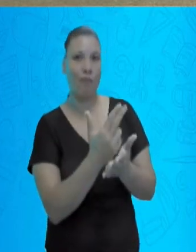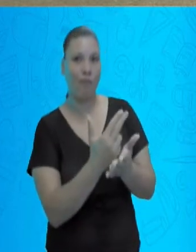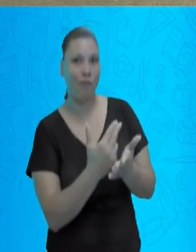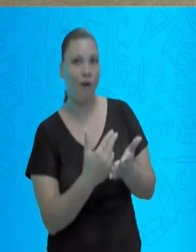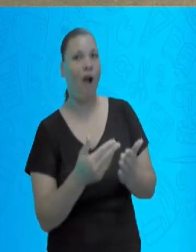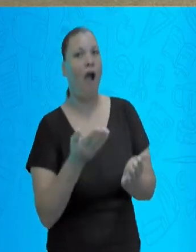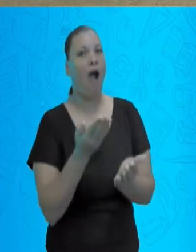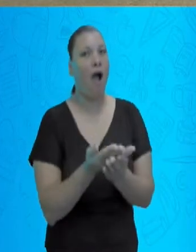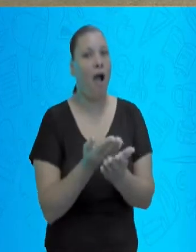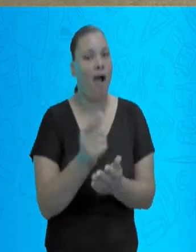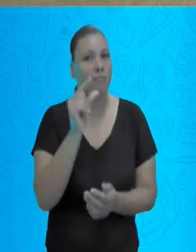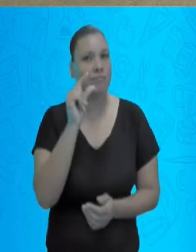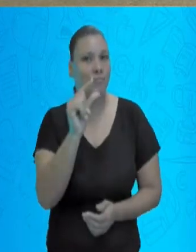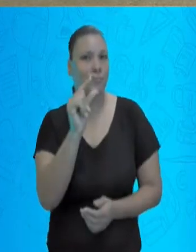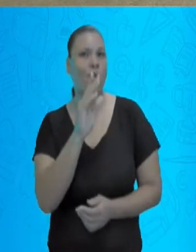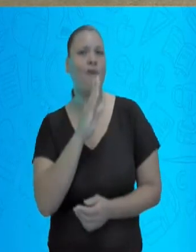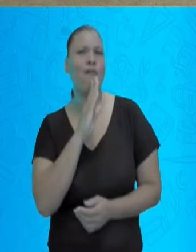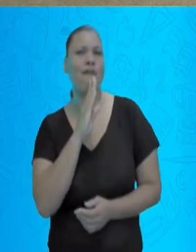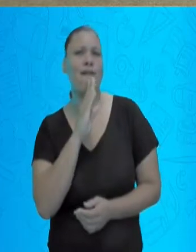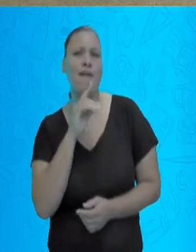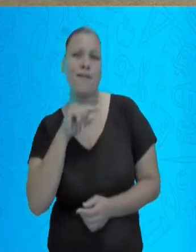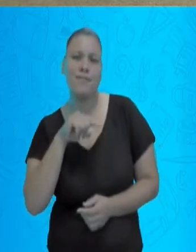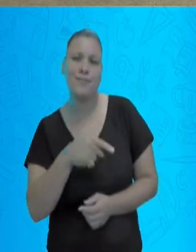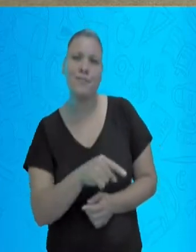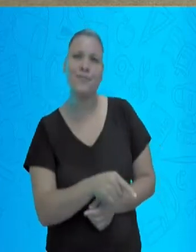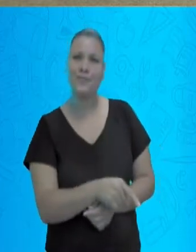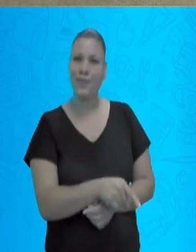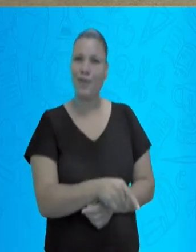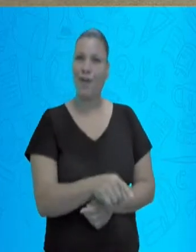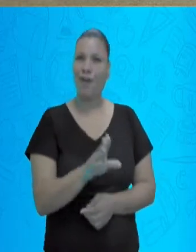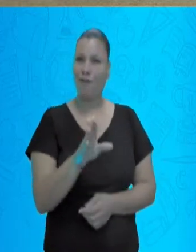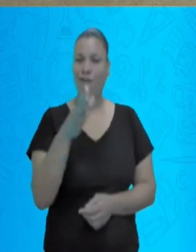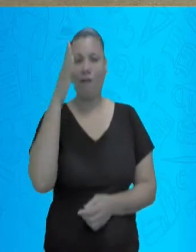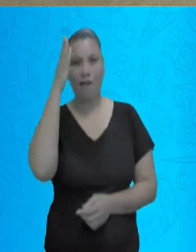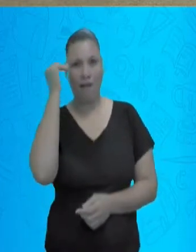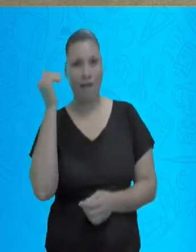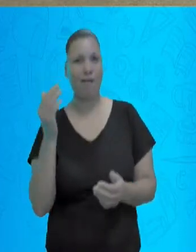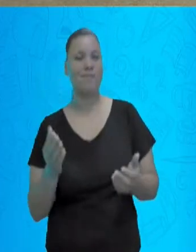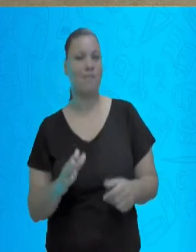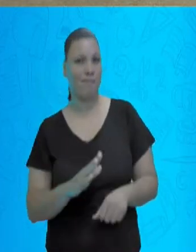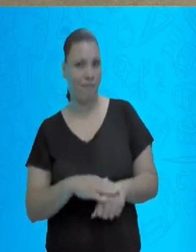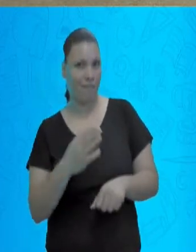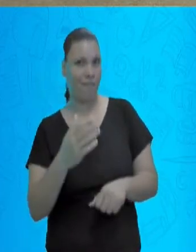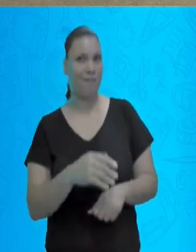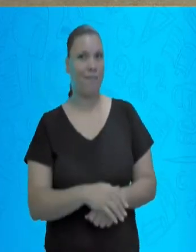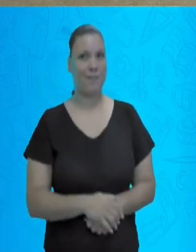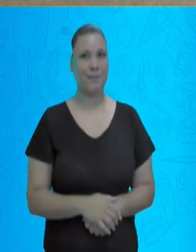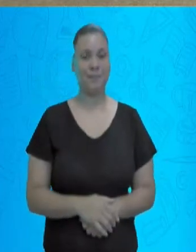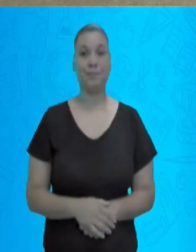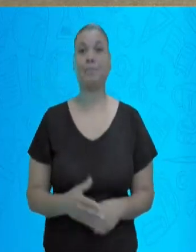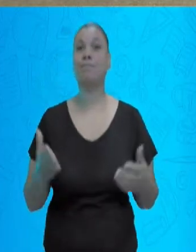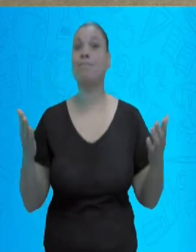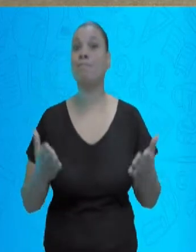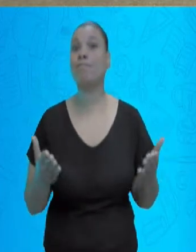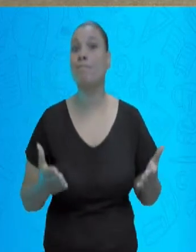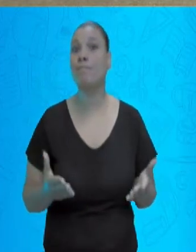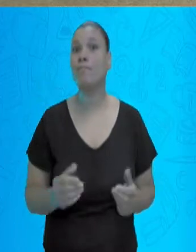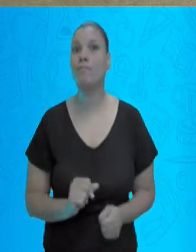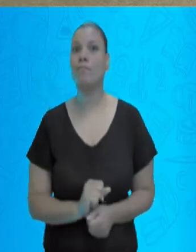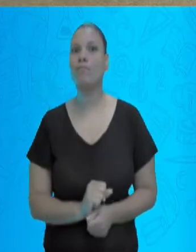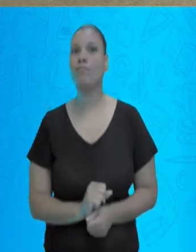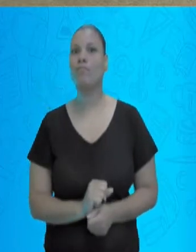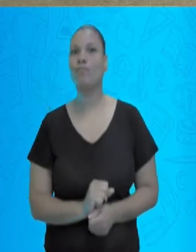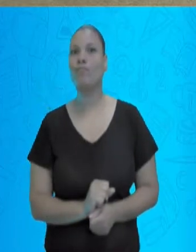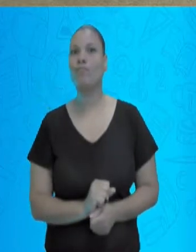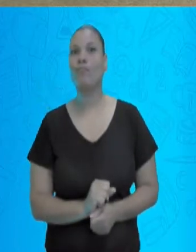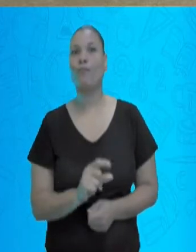Arte é educação, entretenimento e saber. Vamos hoje falar dos elementos das